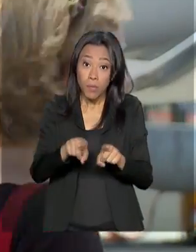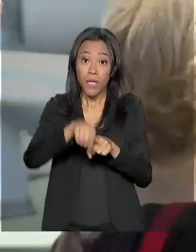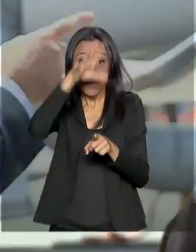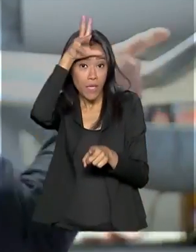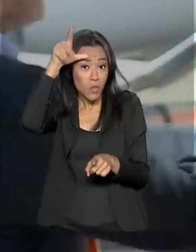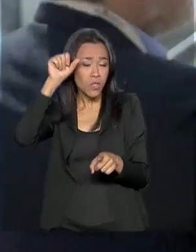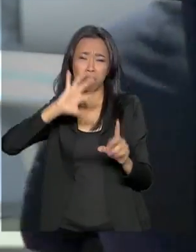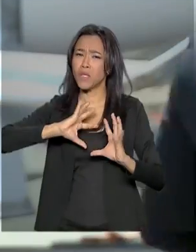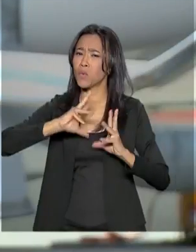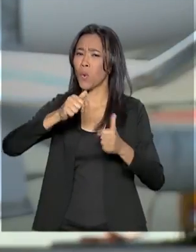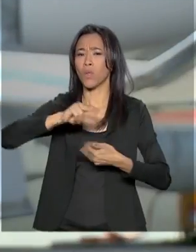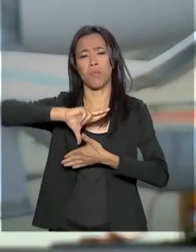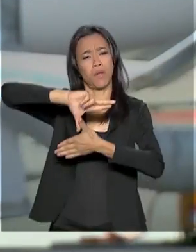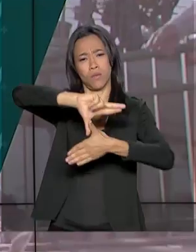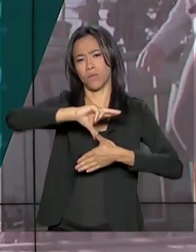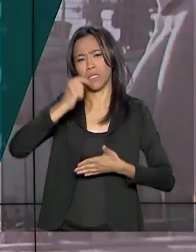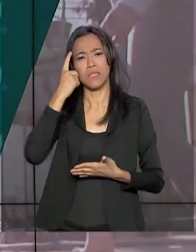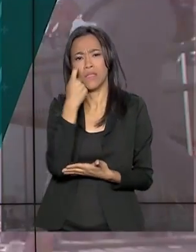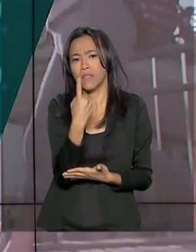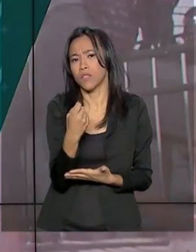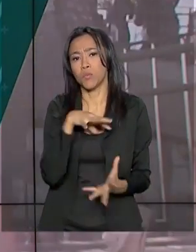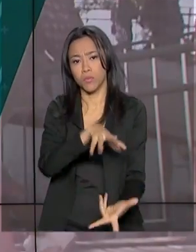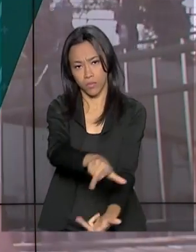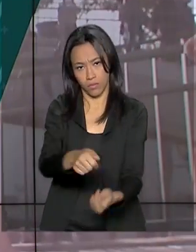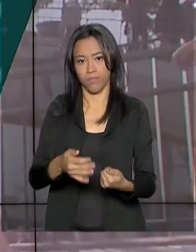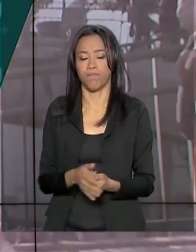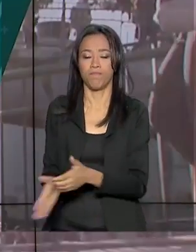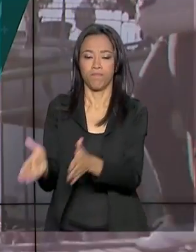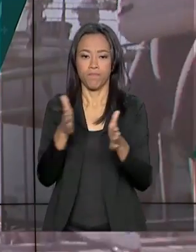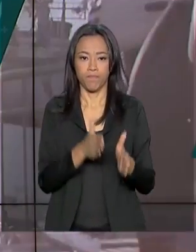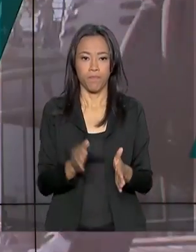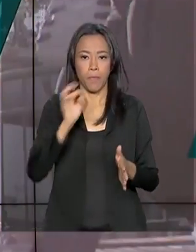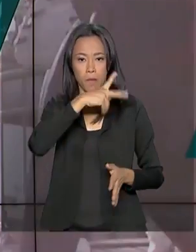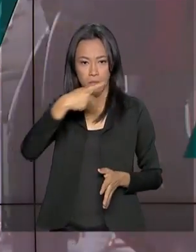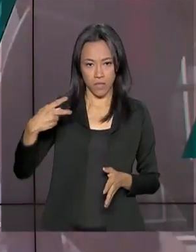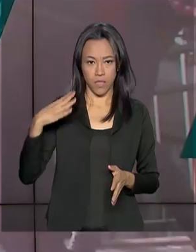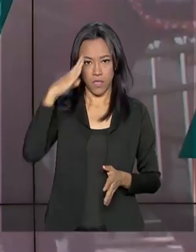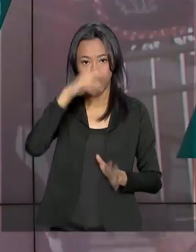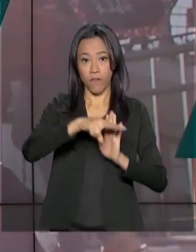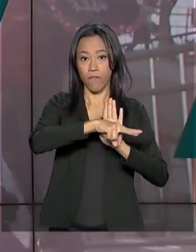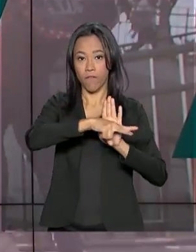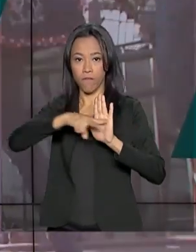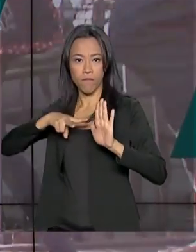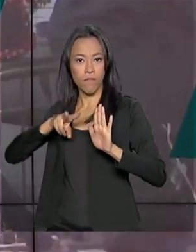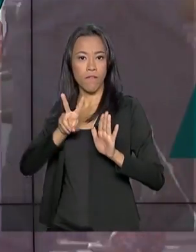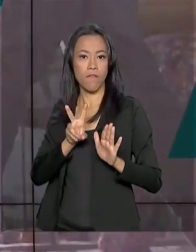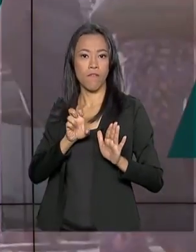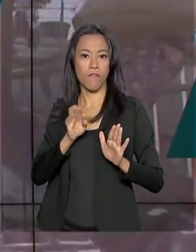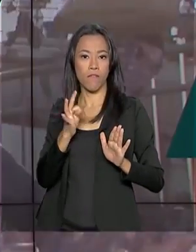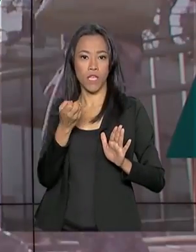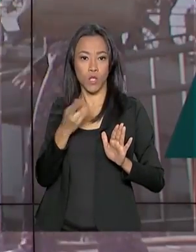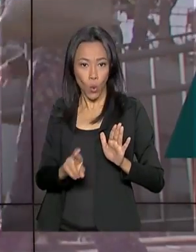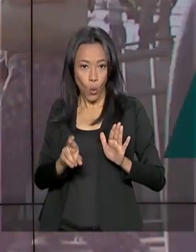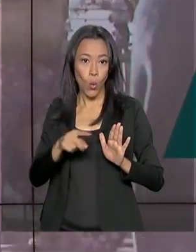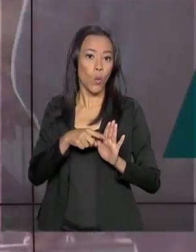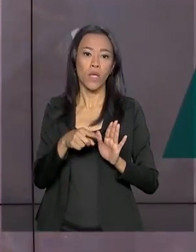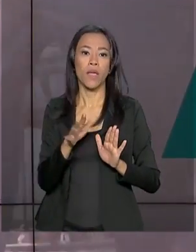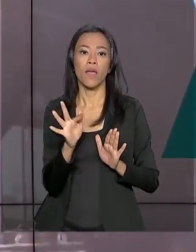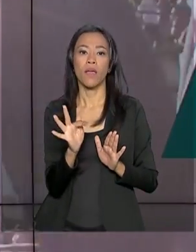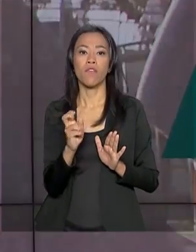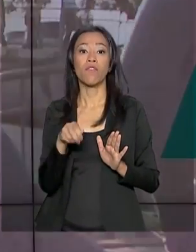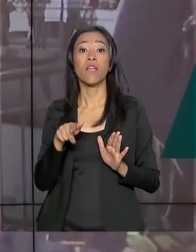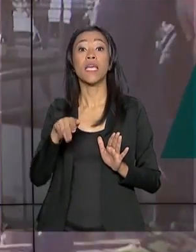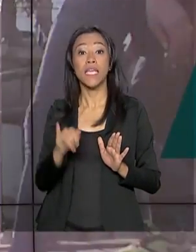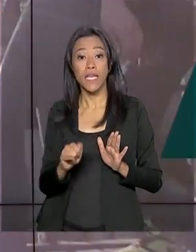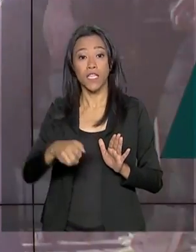mas para toda a América do Sul, para o mundo como um todo. O presidente Jair Bolsonaro vetou a regulamentação da franquia de bagagem, que estava na medida